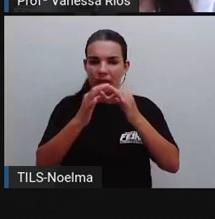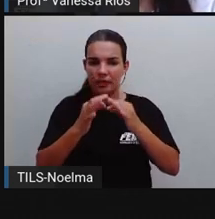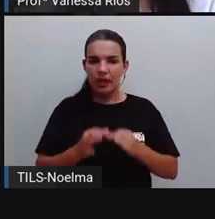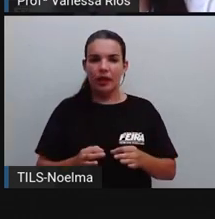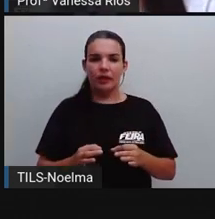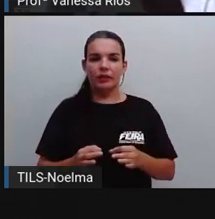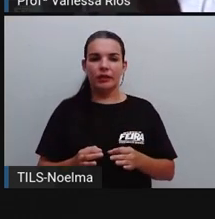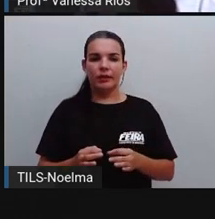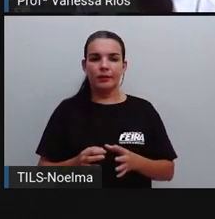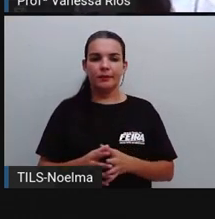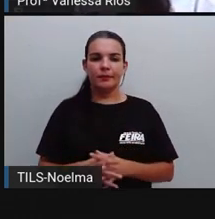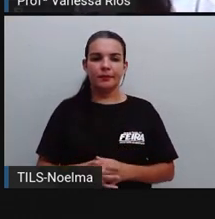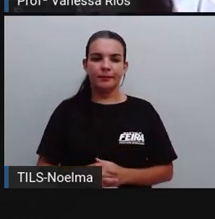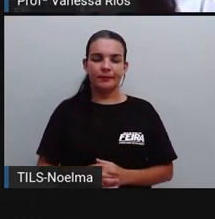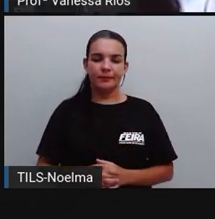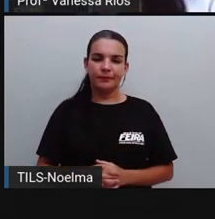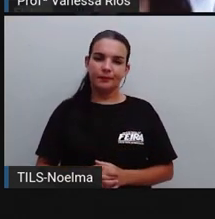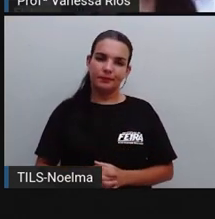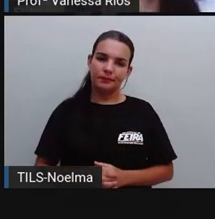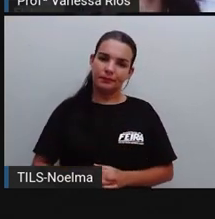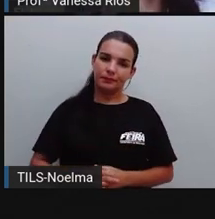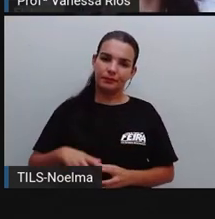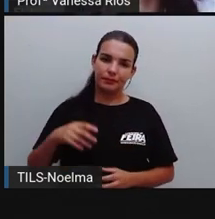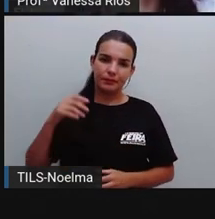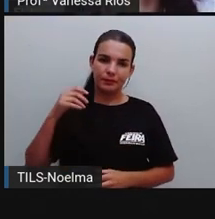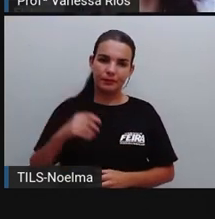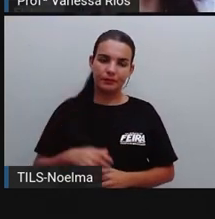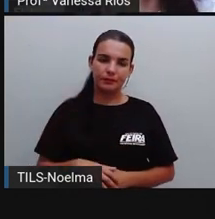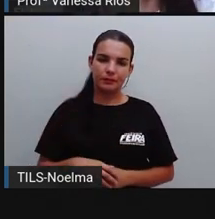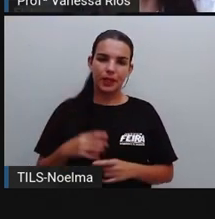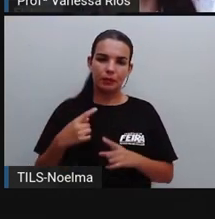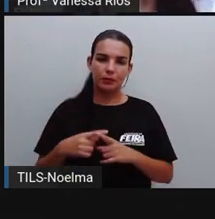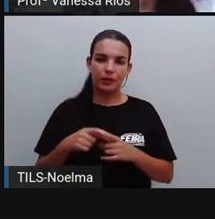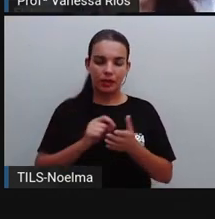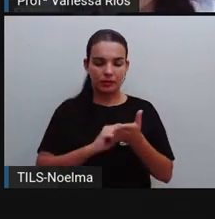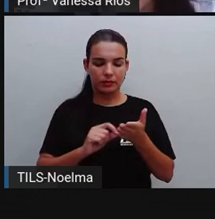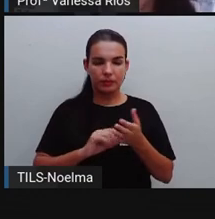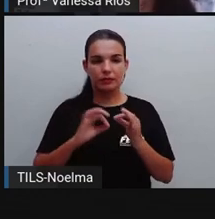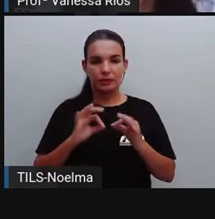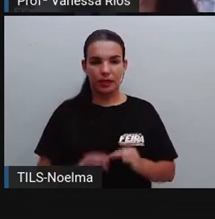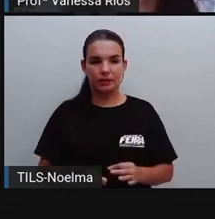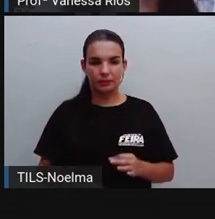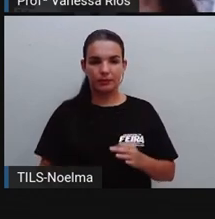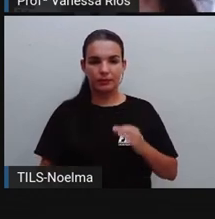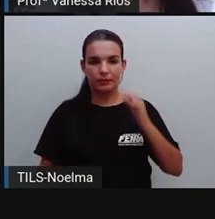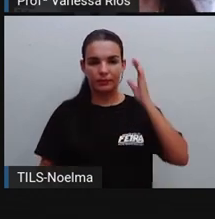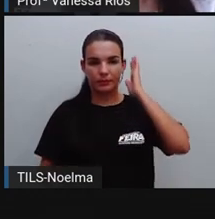a ortografia da palavra. Porque vai estar escrito corretamente.